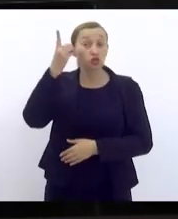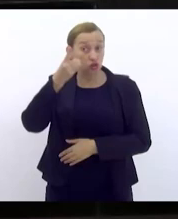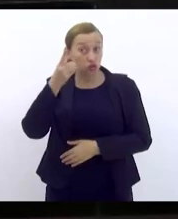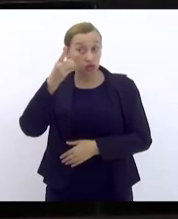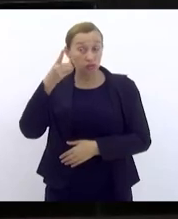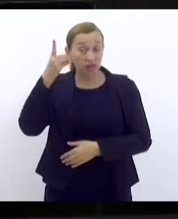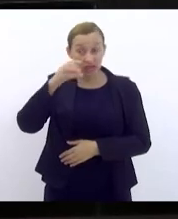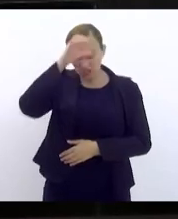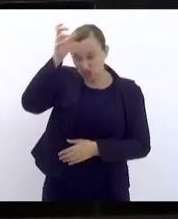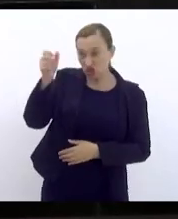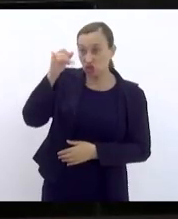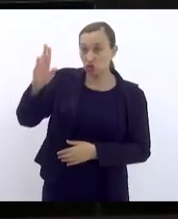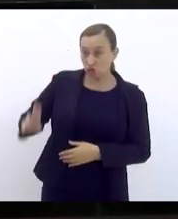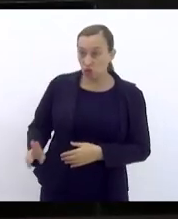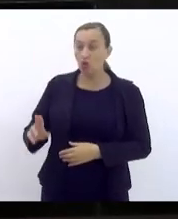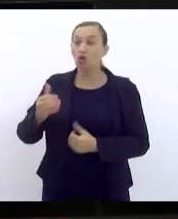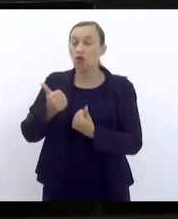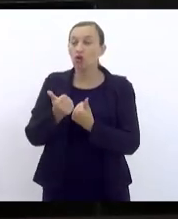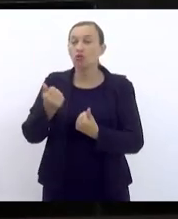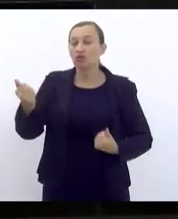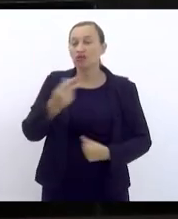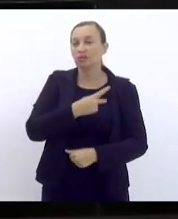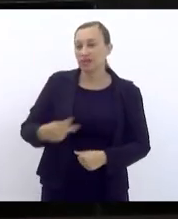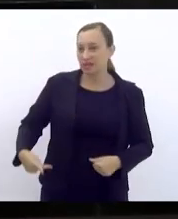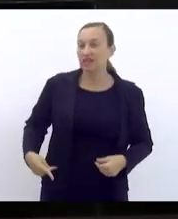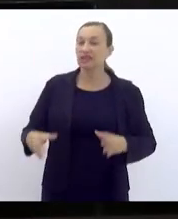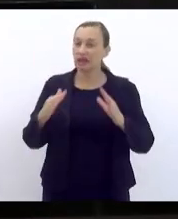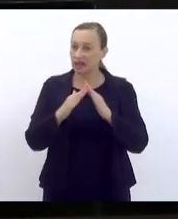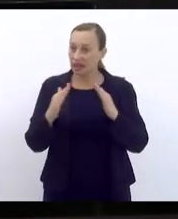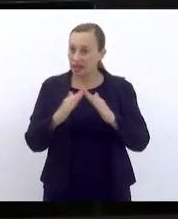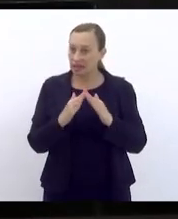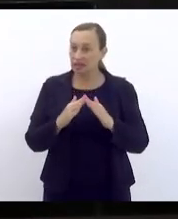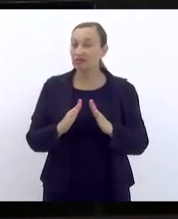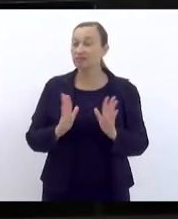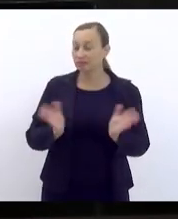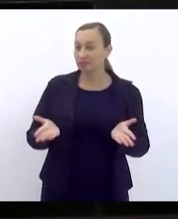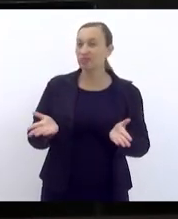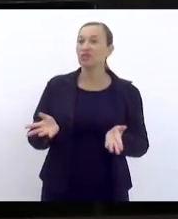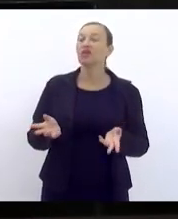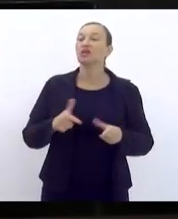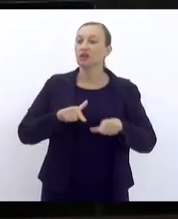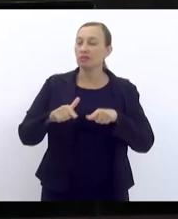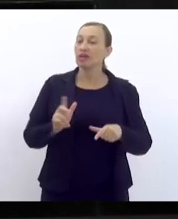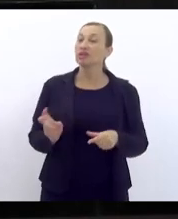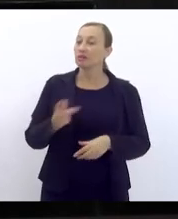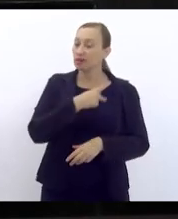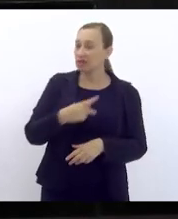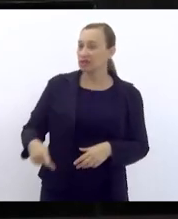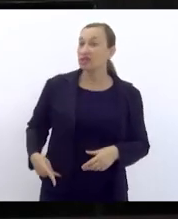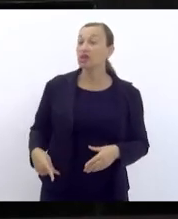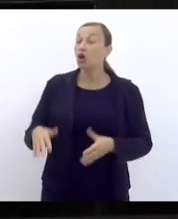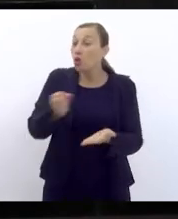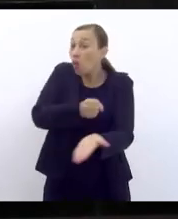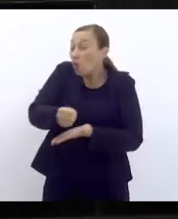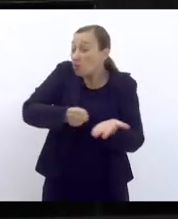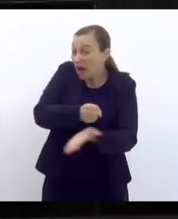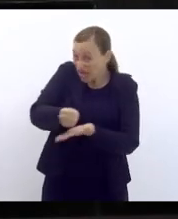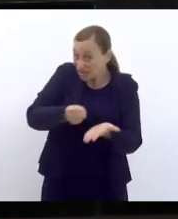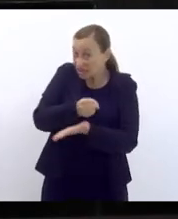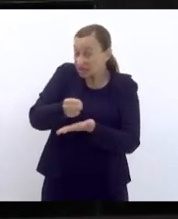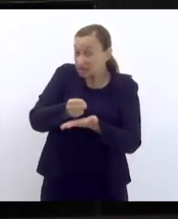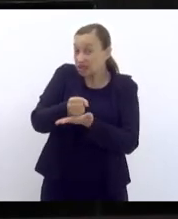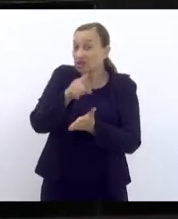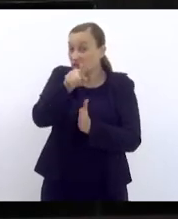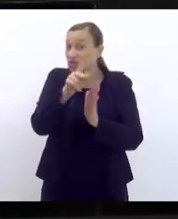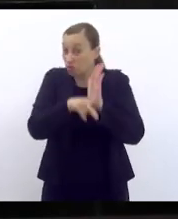Excelência, inclusive, como vice-presidente da Casa, que está agora exercendo a presidência, que com base nesse